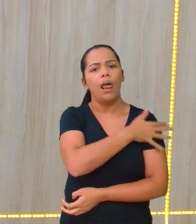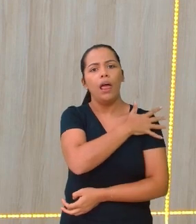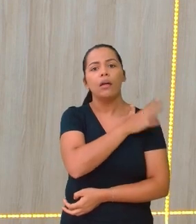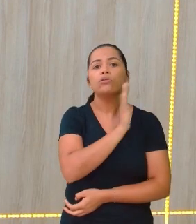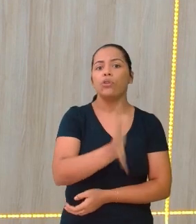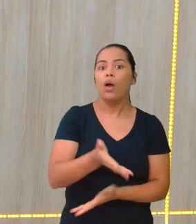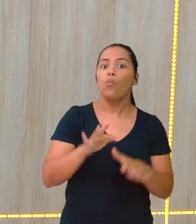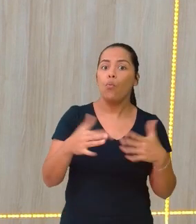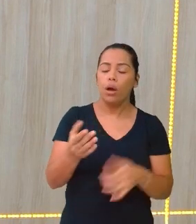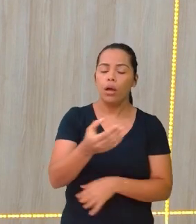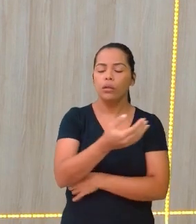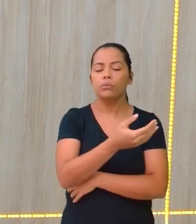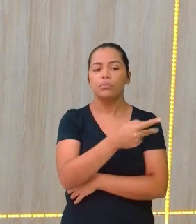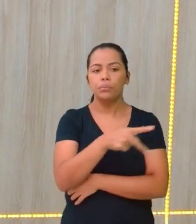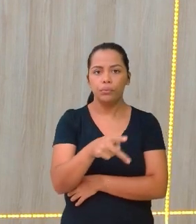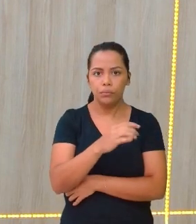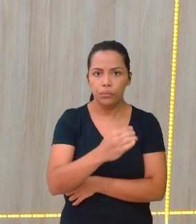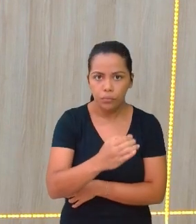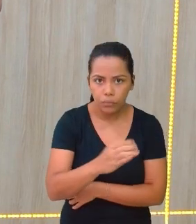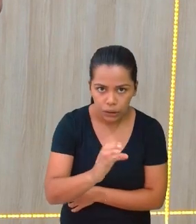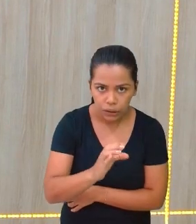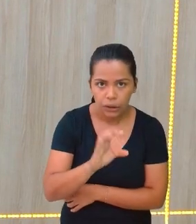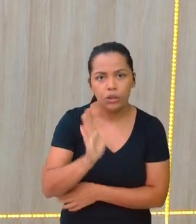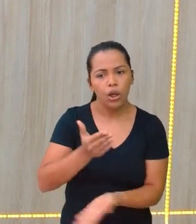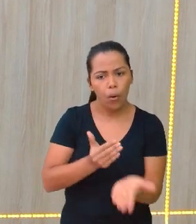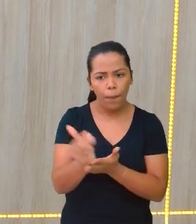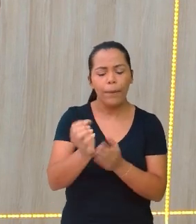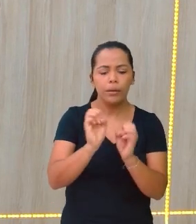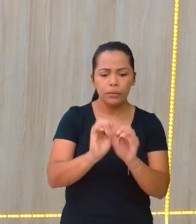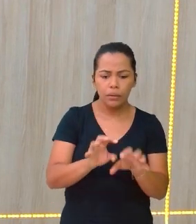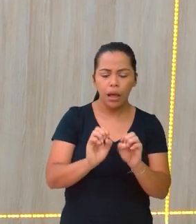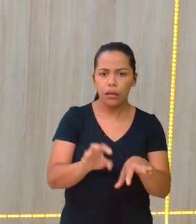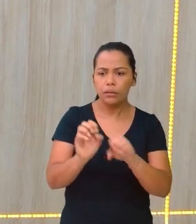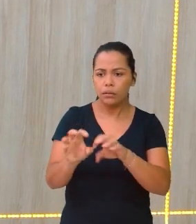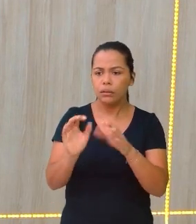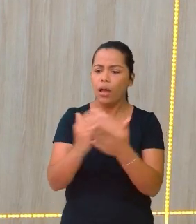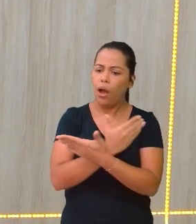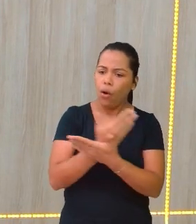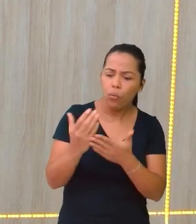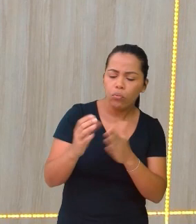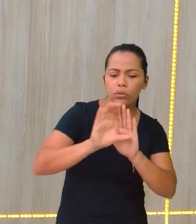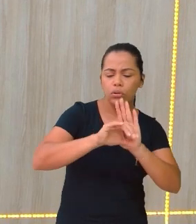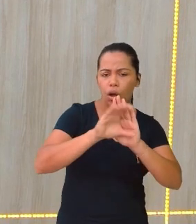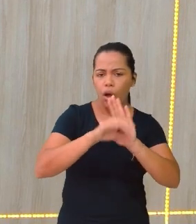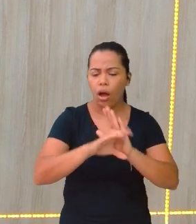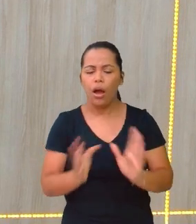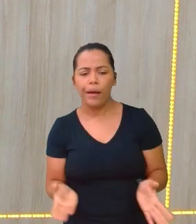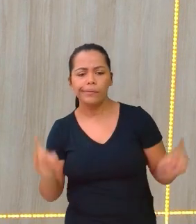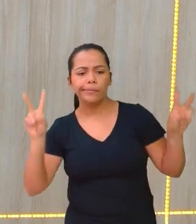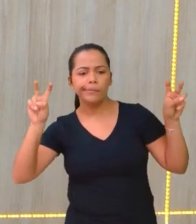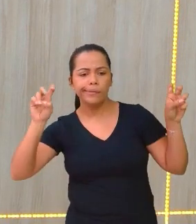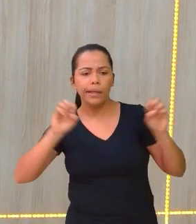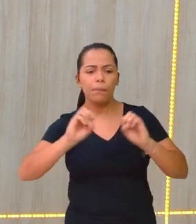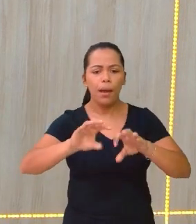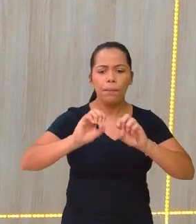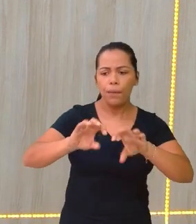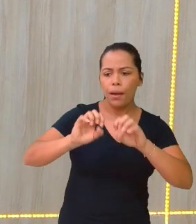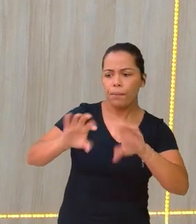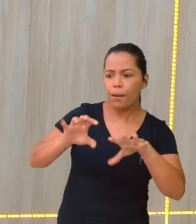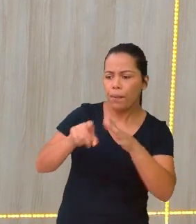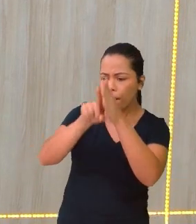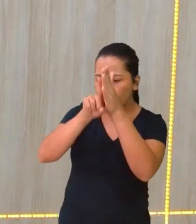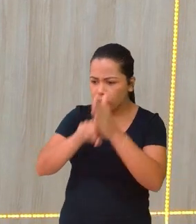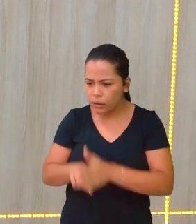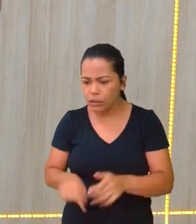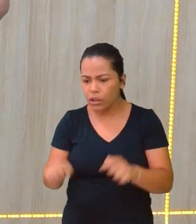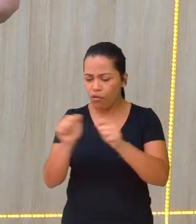tecnologias estão apresentando alguns temas, alguns conceitos, investigando algumas situações,